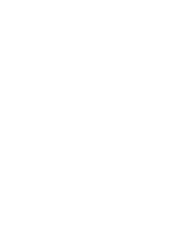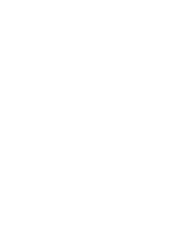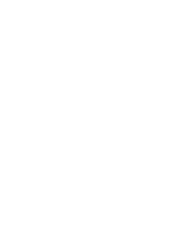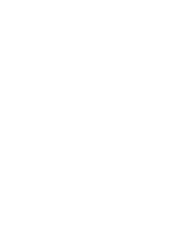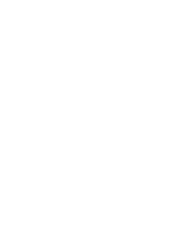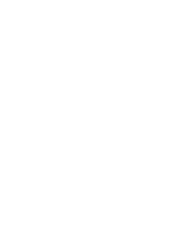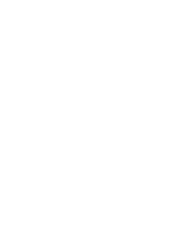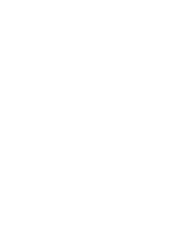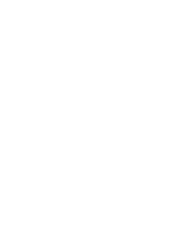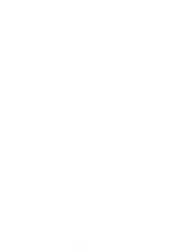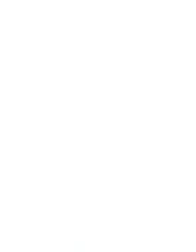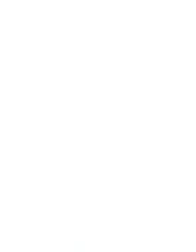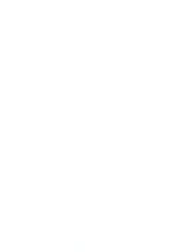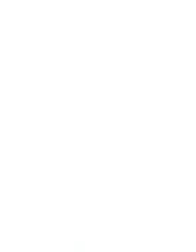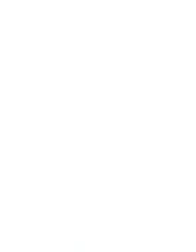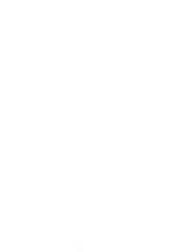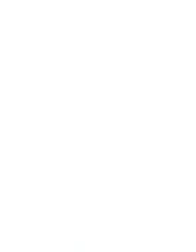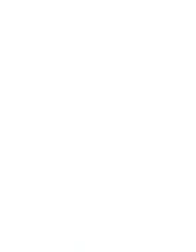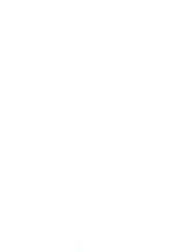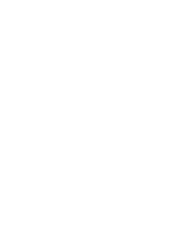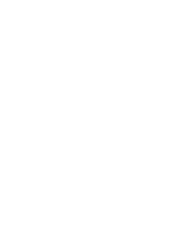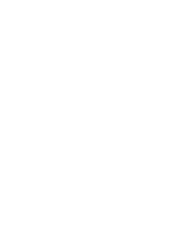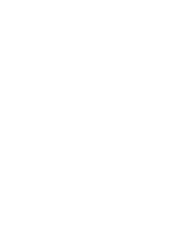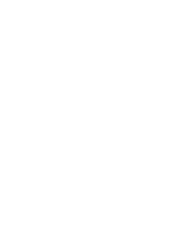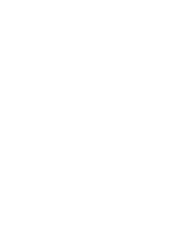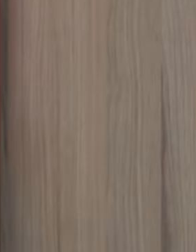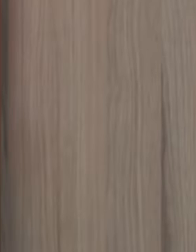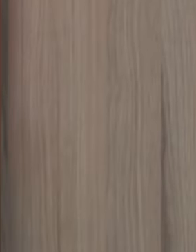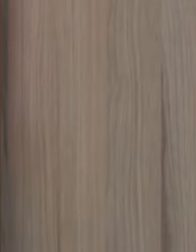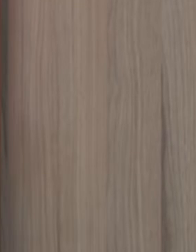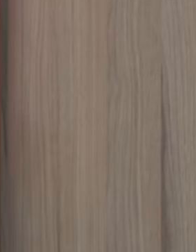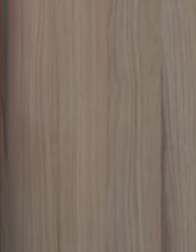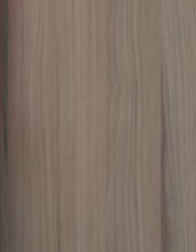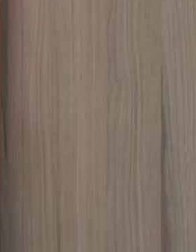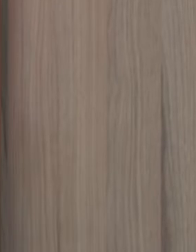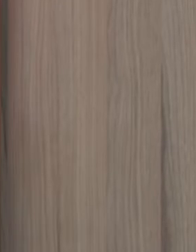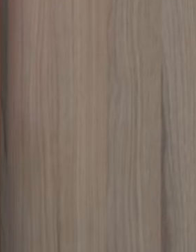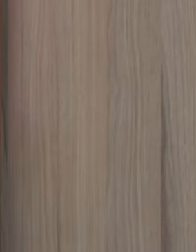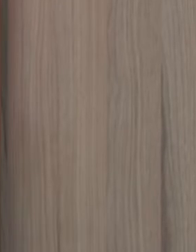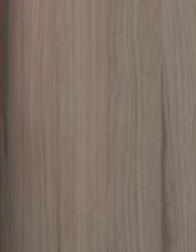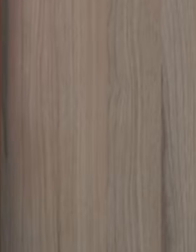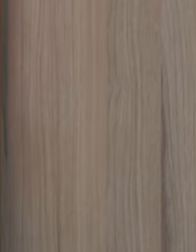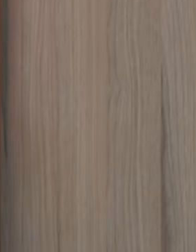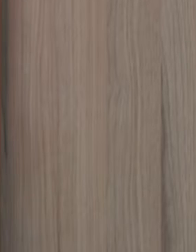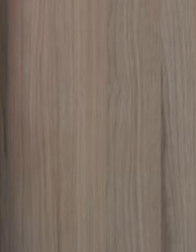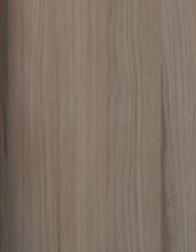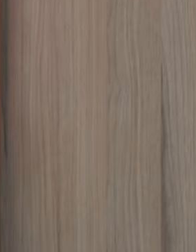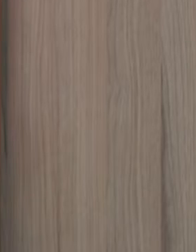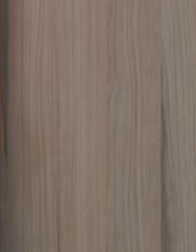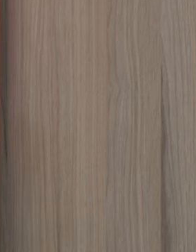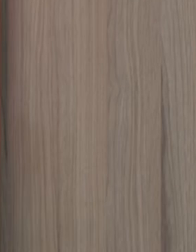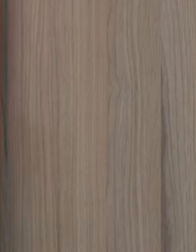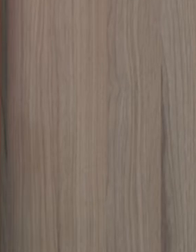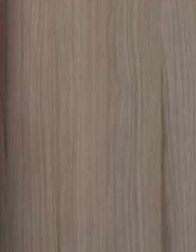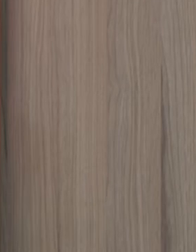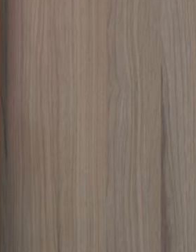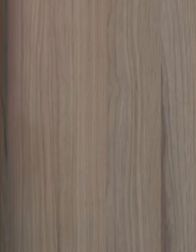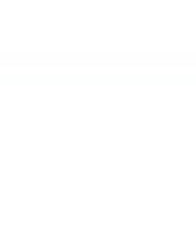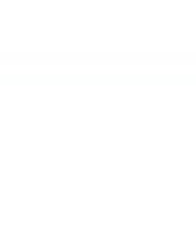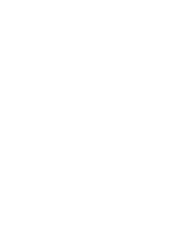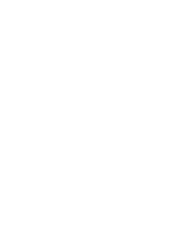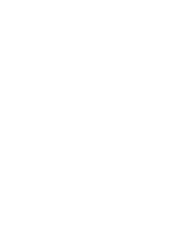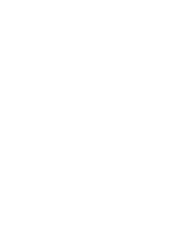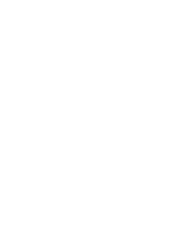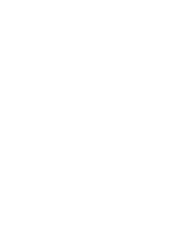E assim ficou a cobertura no sorvete. Parece até uma nuvem, né? No formato de nuvem.